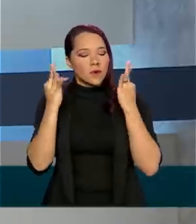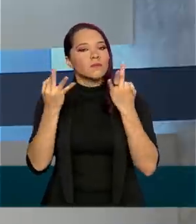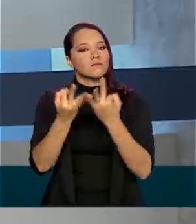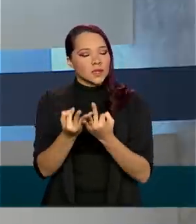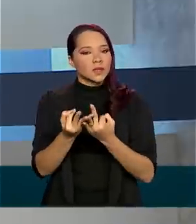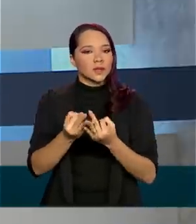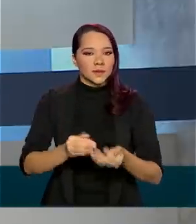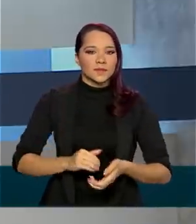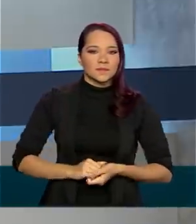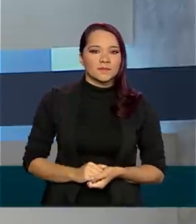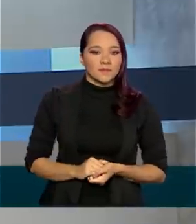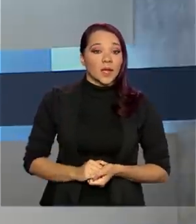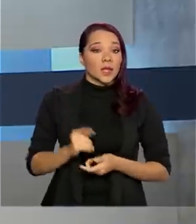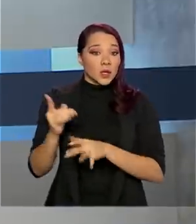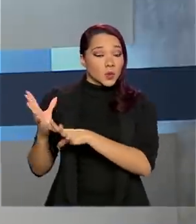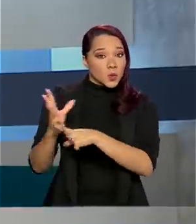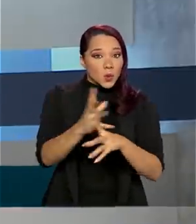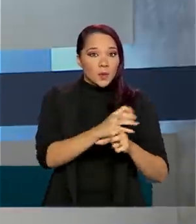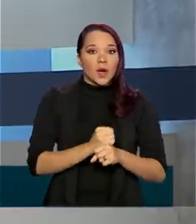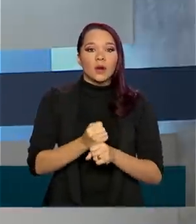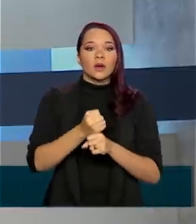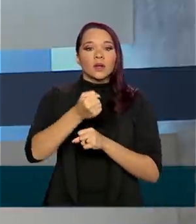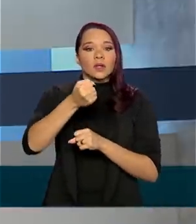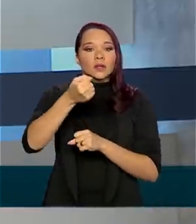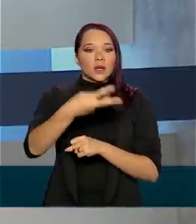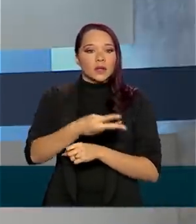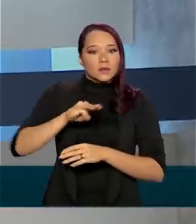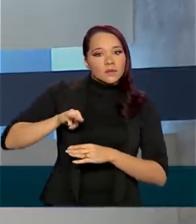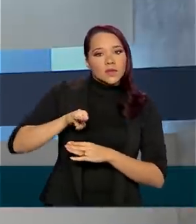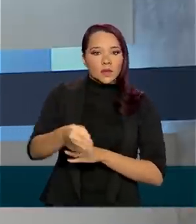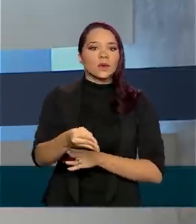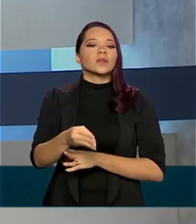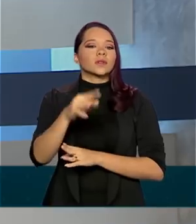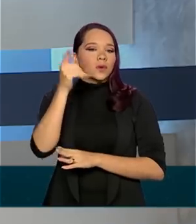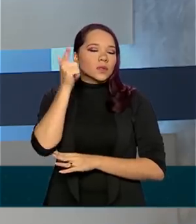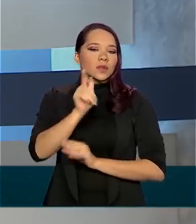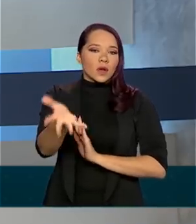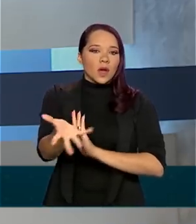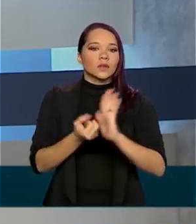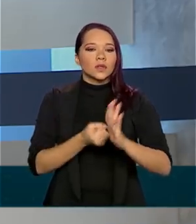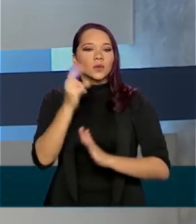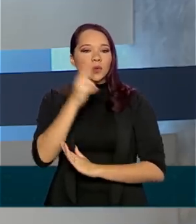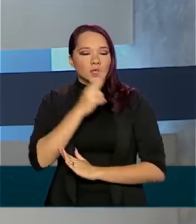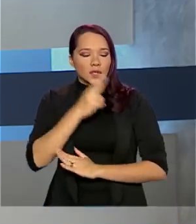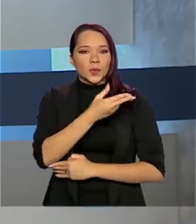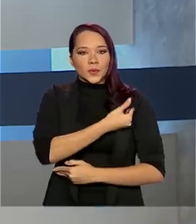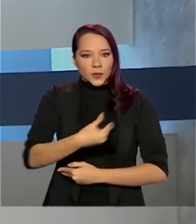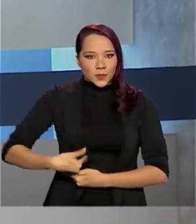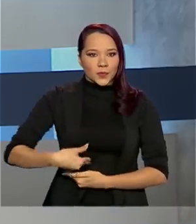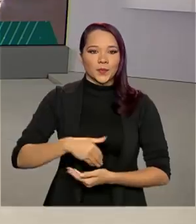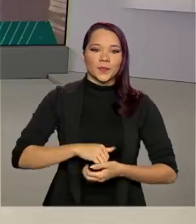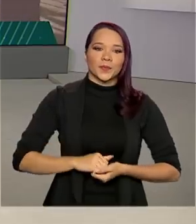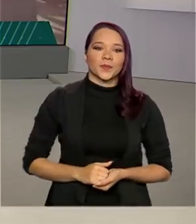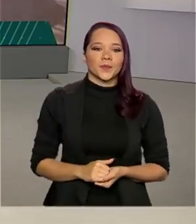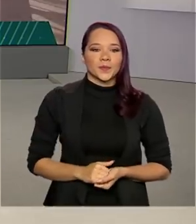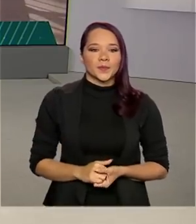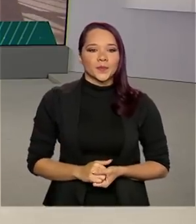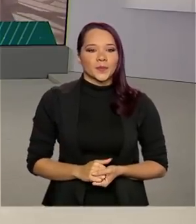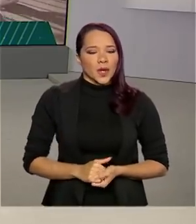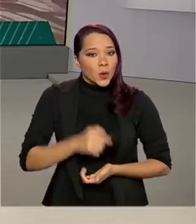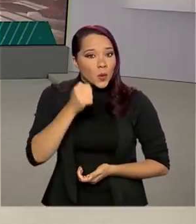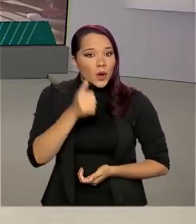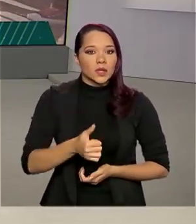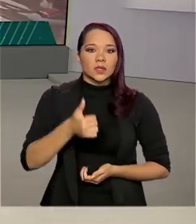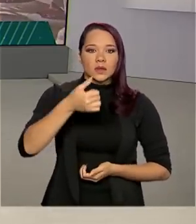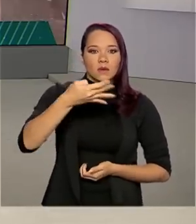atendidas. Desse total, mais de 13 milhões receberam o auxílio emergencial do governo. E